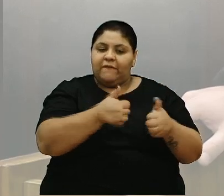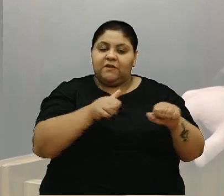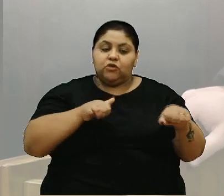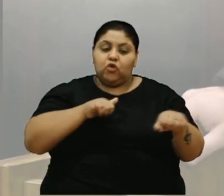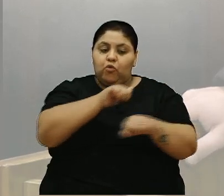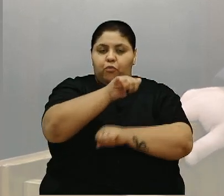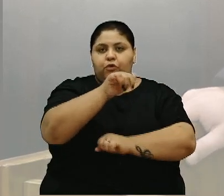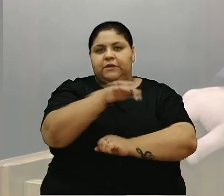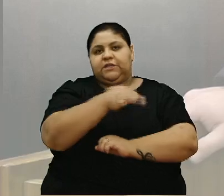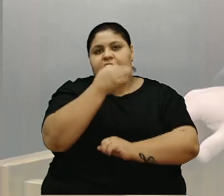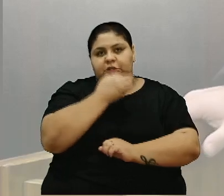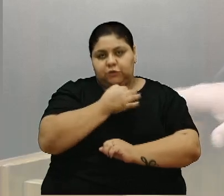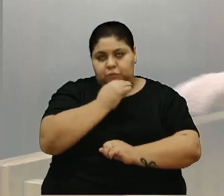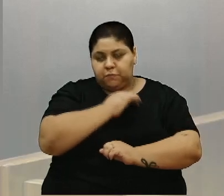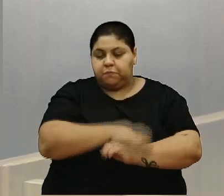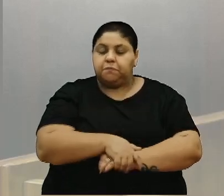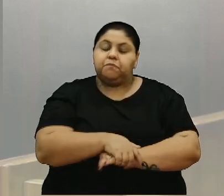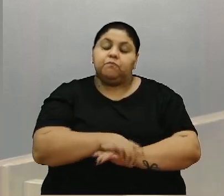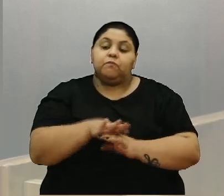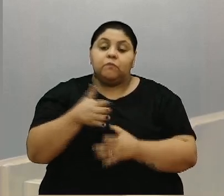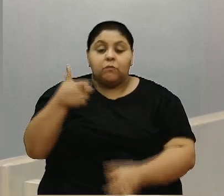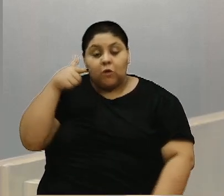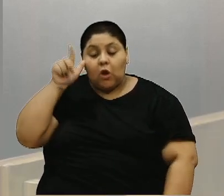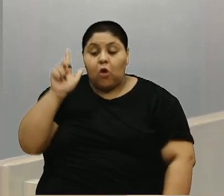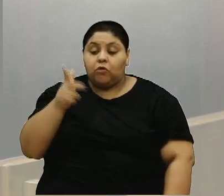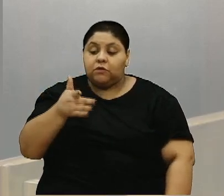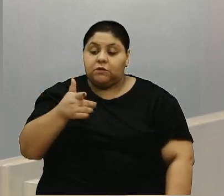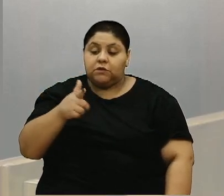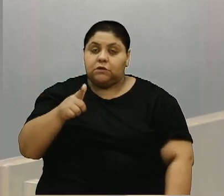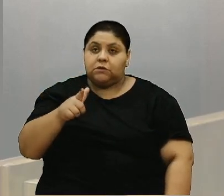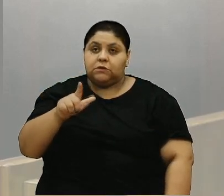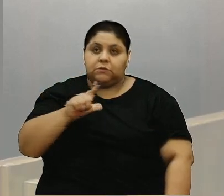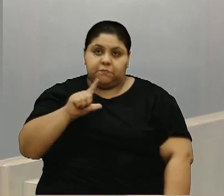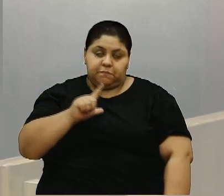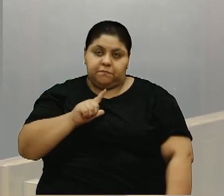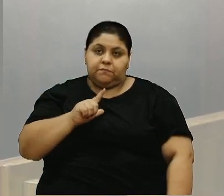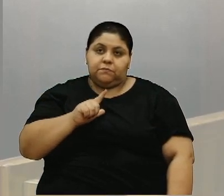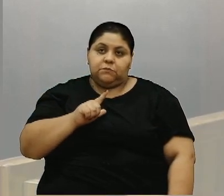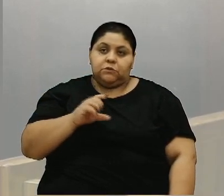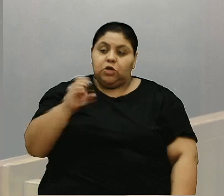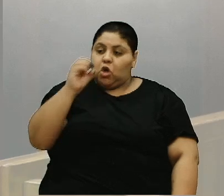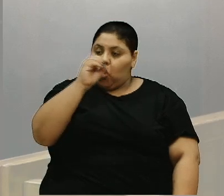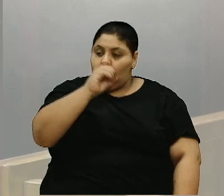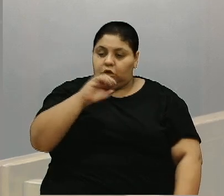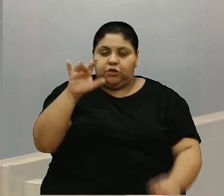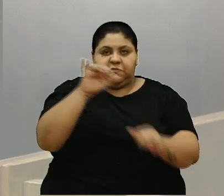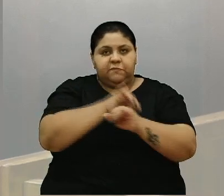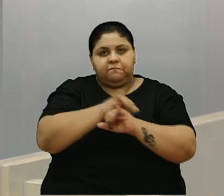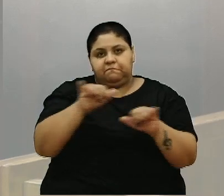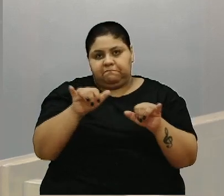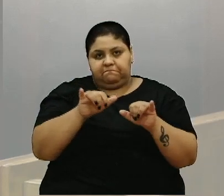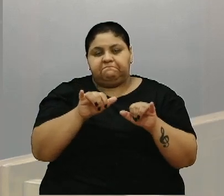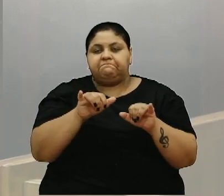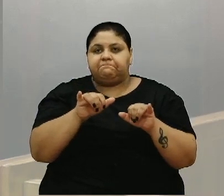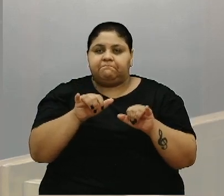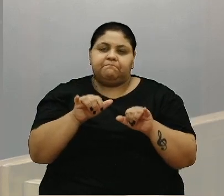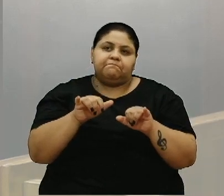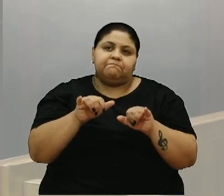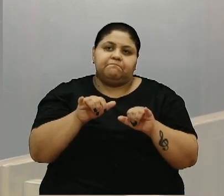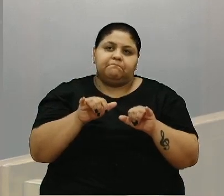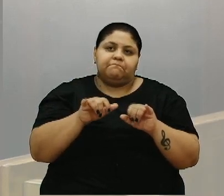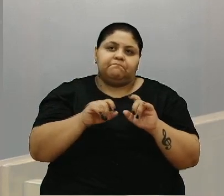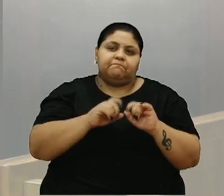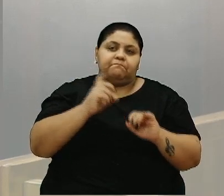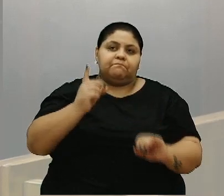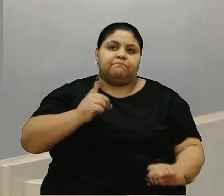de Caxias do Sul. Então ontem nós tivemos essas ótimas notícias, essas ótimas notícias, o